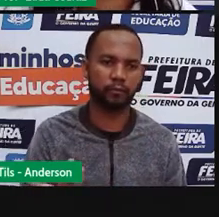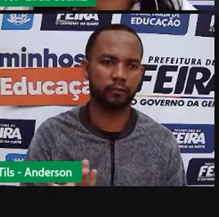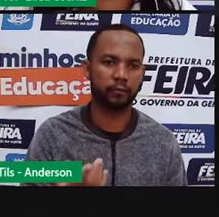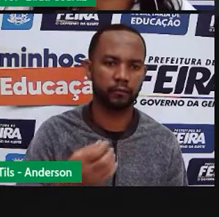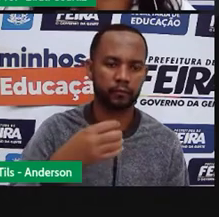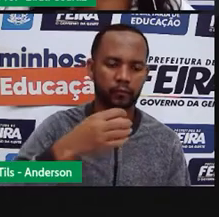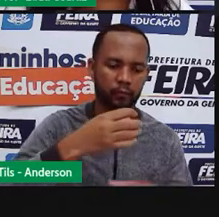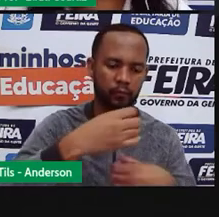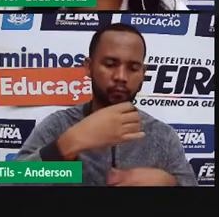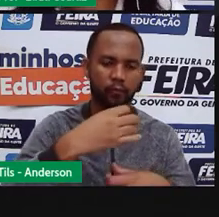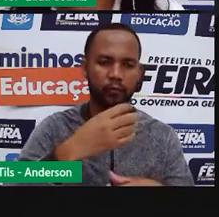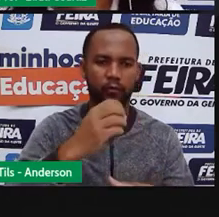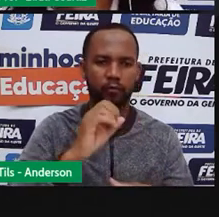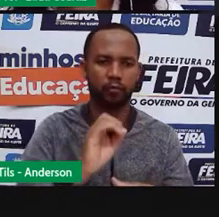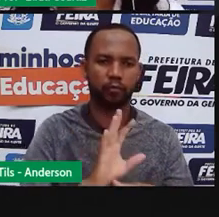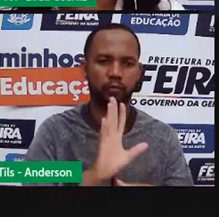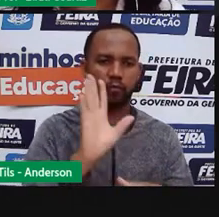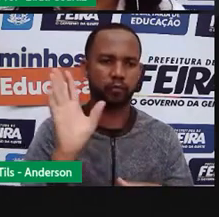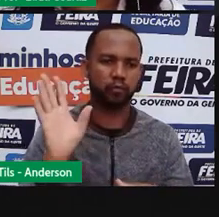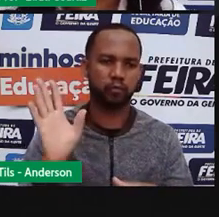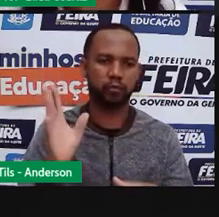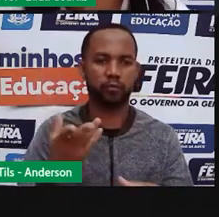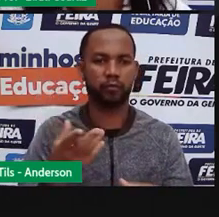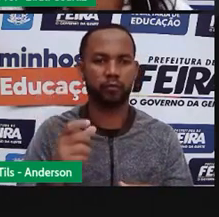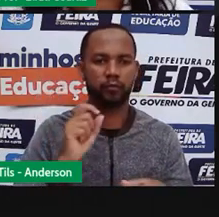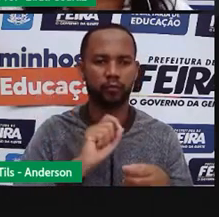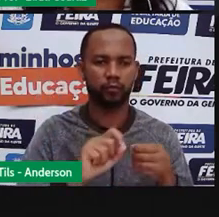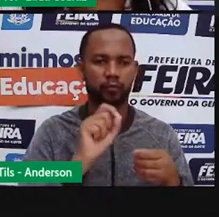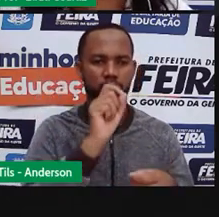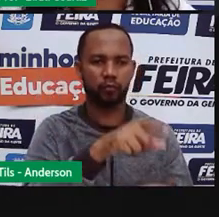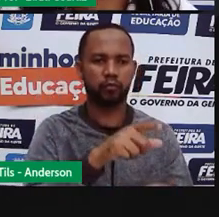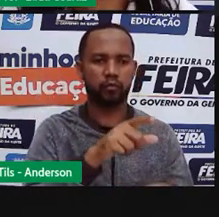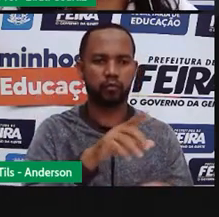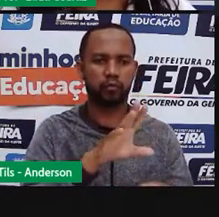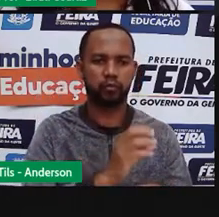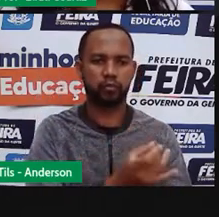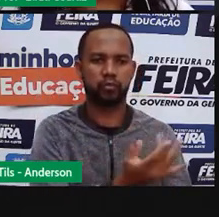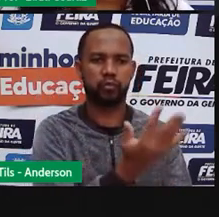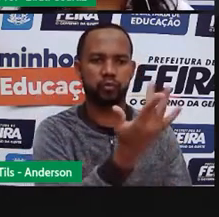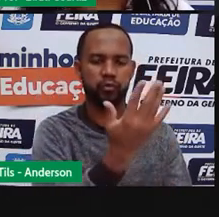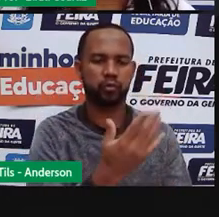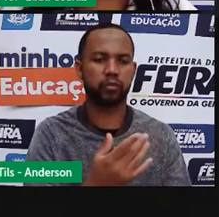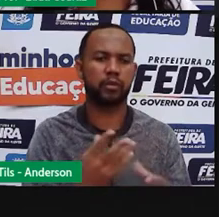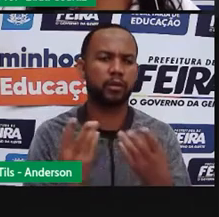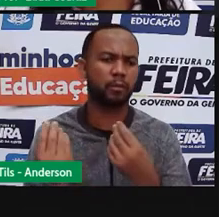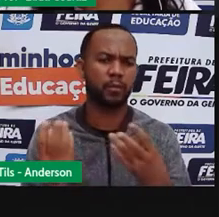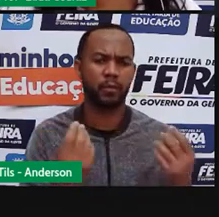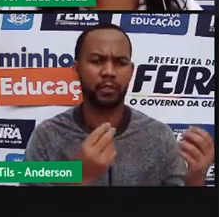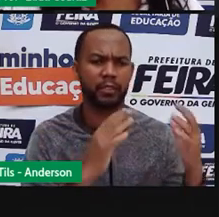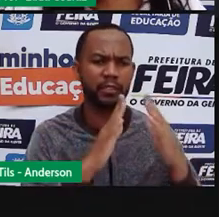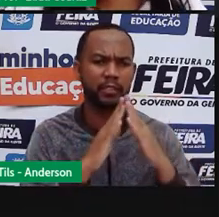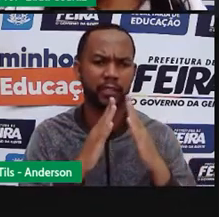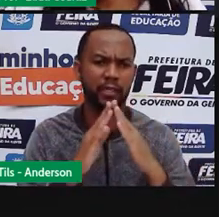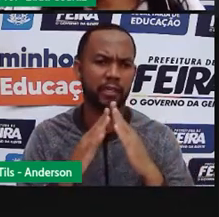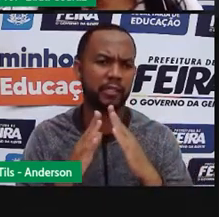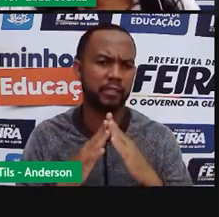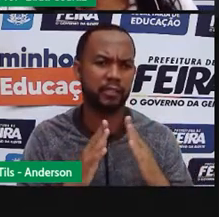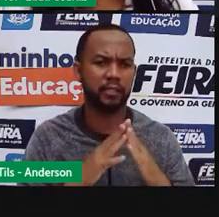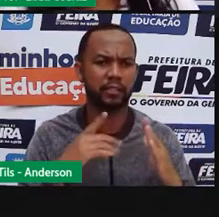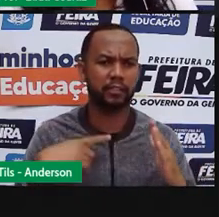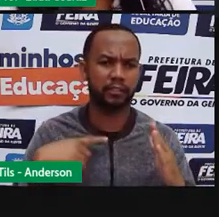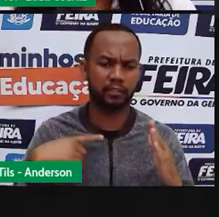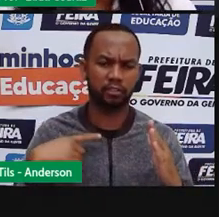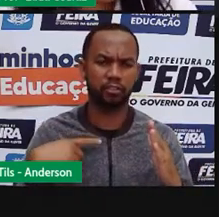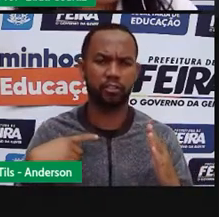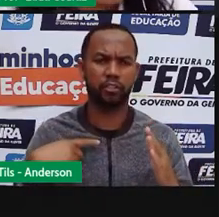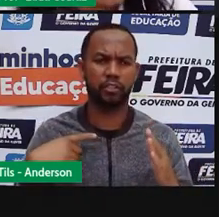lamparinas, lampeões. Verdade. E muitas casas faziam as torneiras